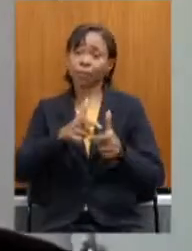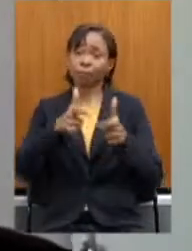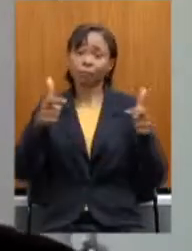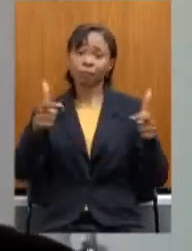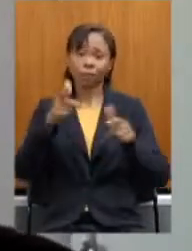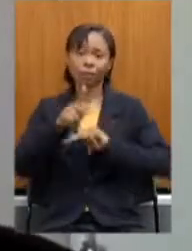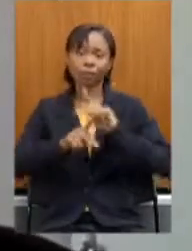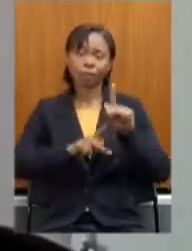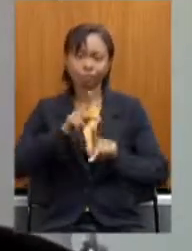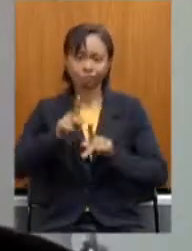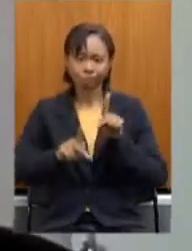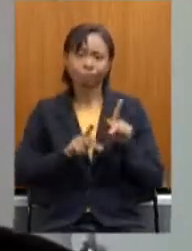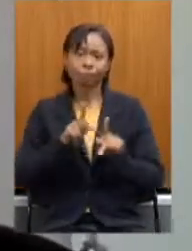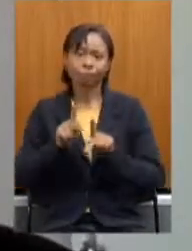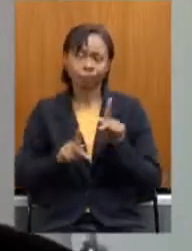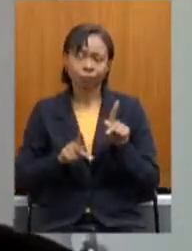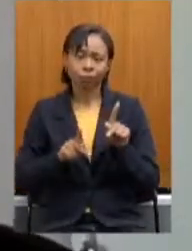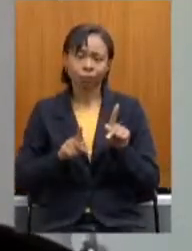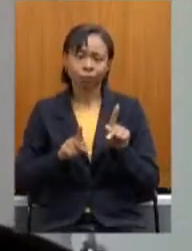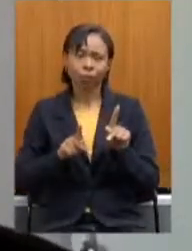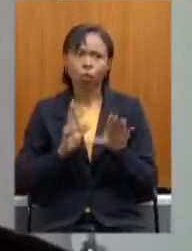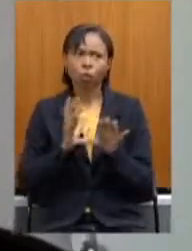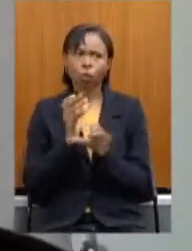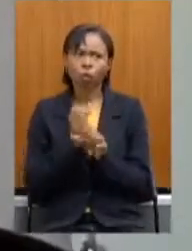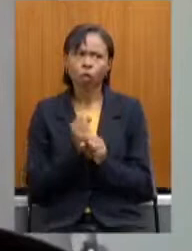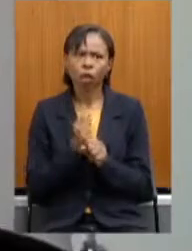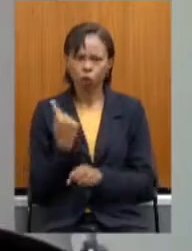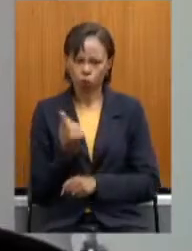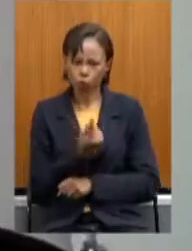Nós somos 400 mil